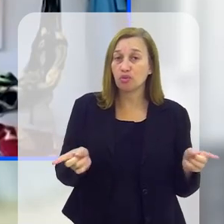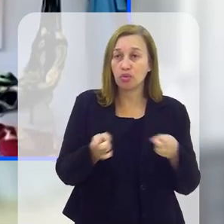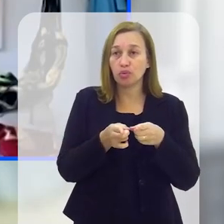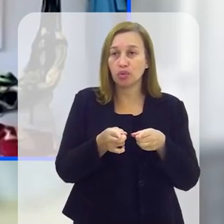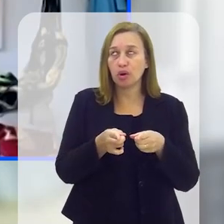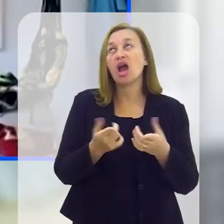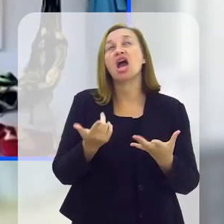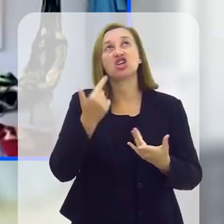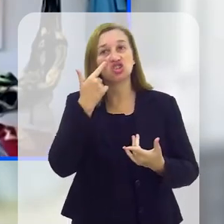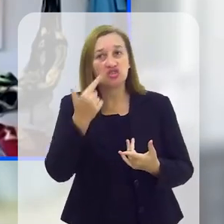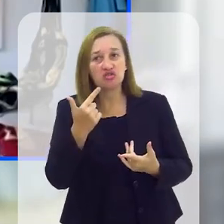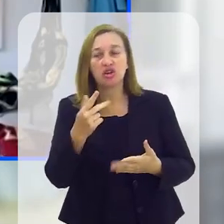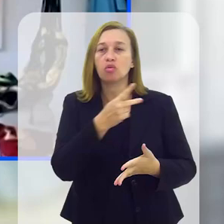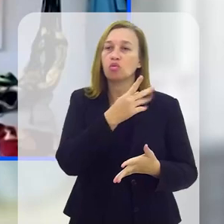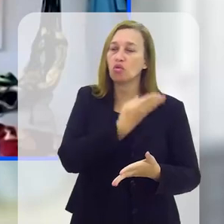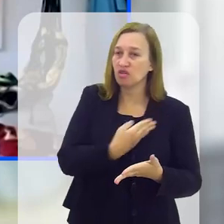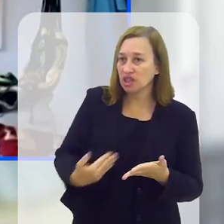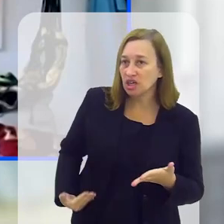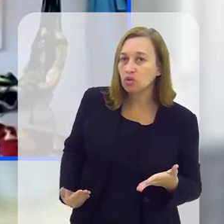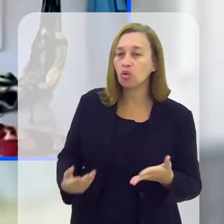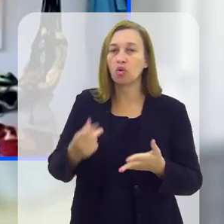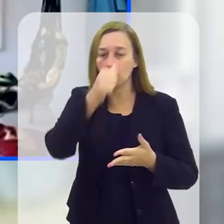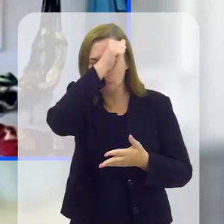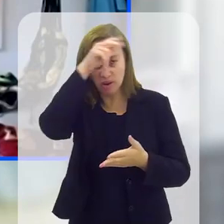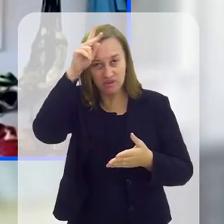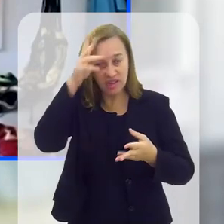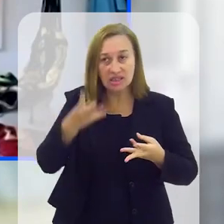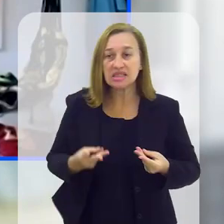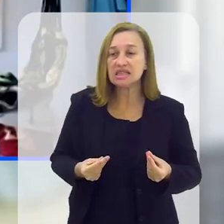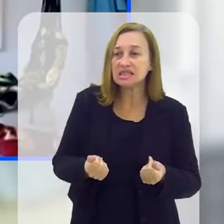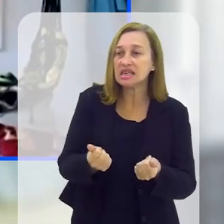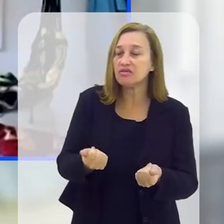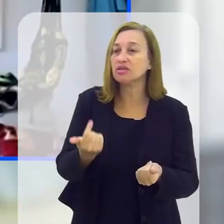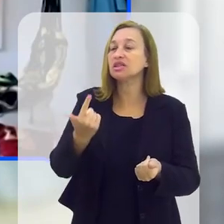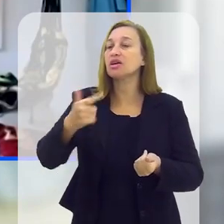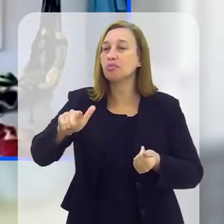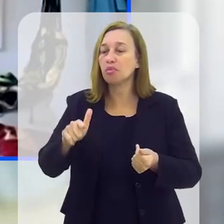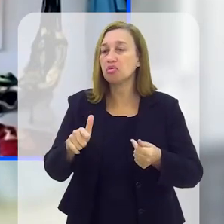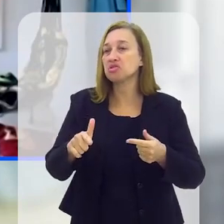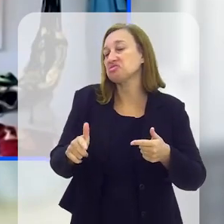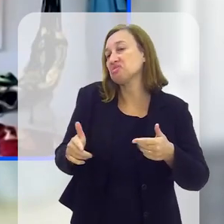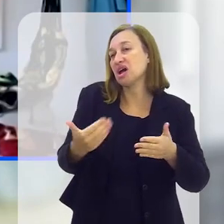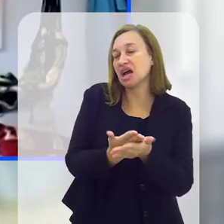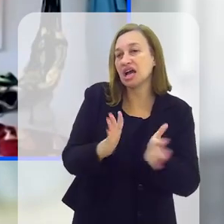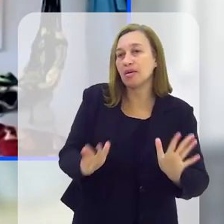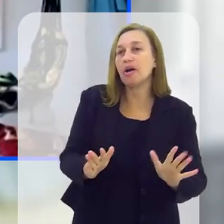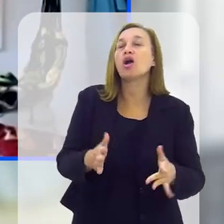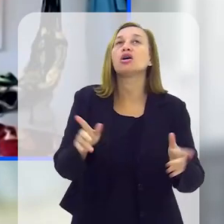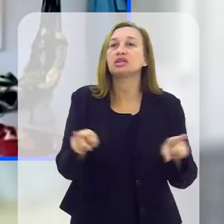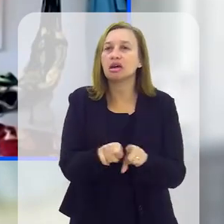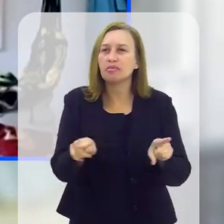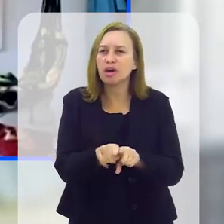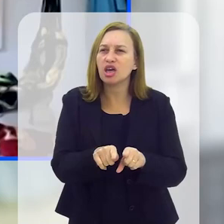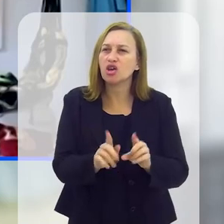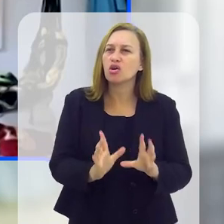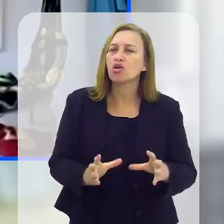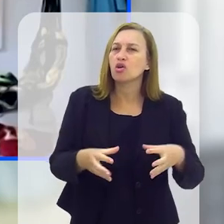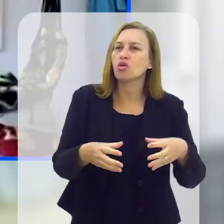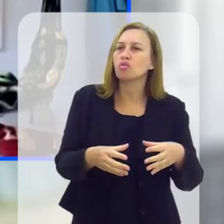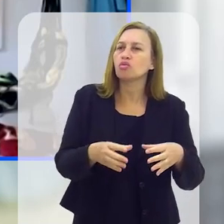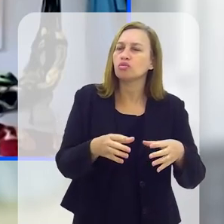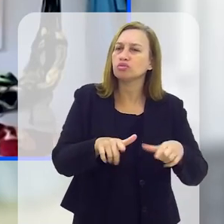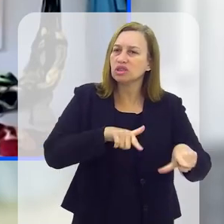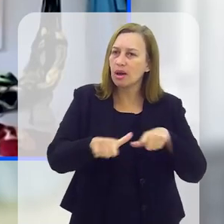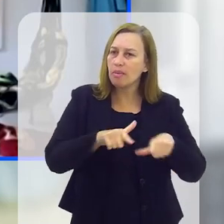governador sensível, um prefeito sensível, e depois logo acaba. Conseguimos também colocar um serviço jurídico com a